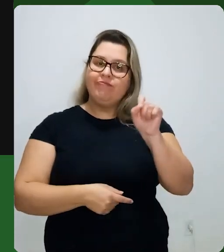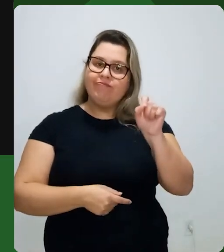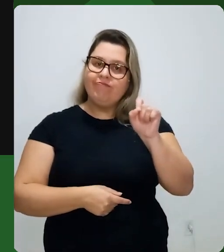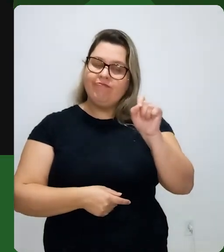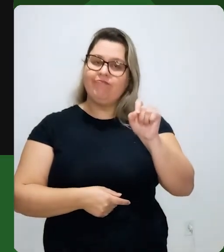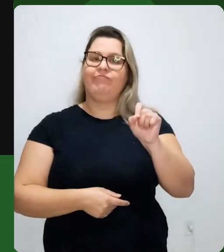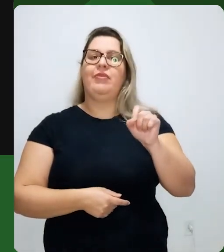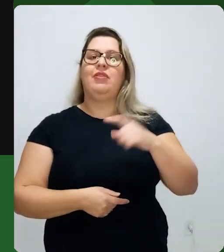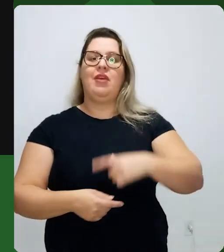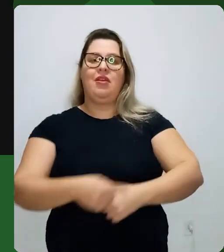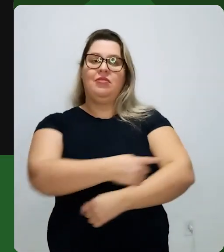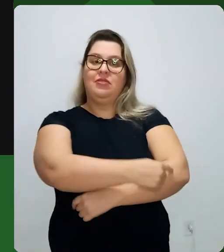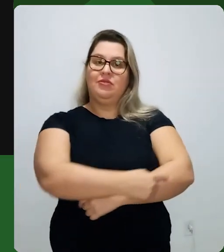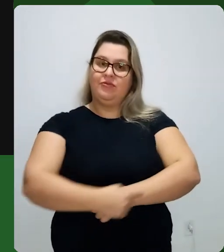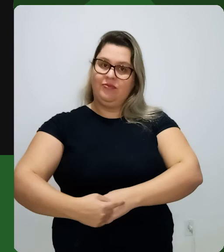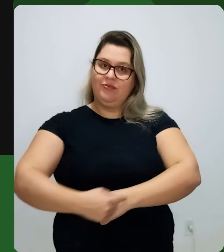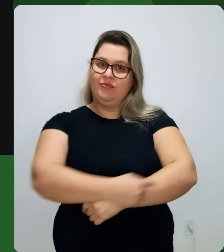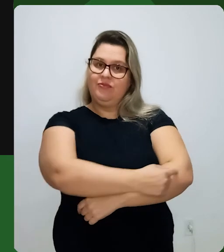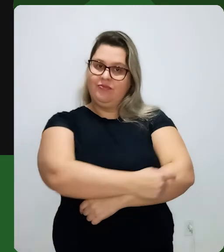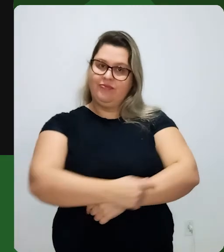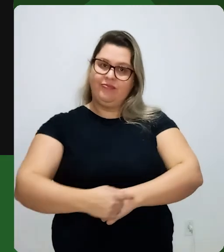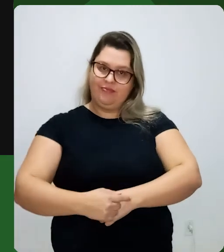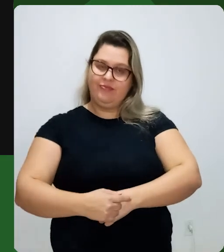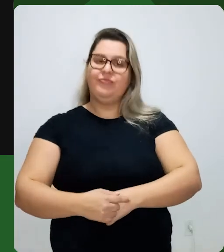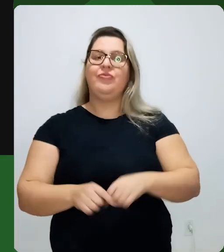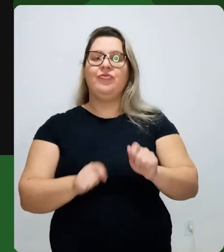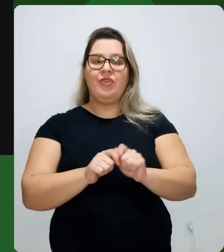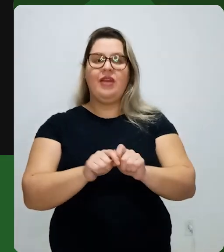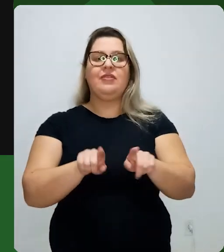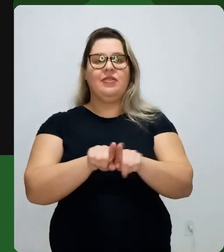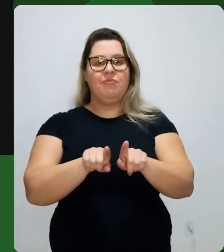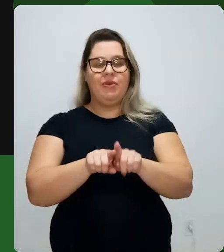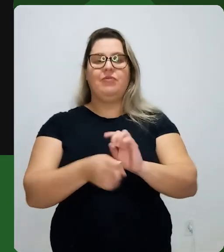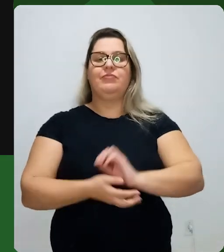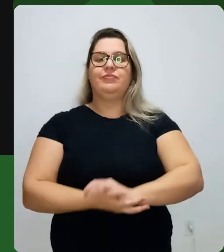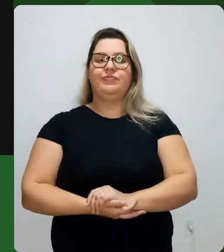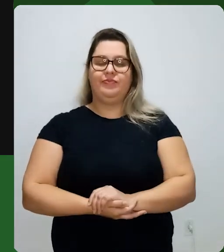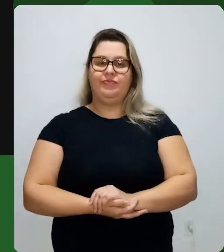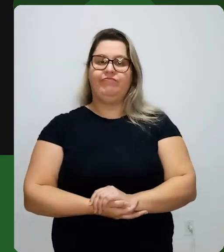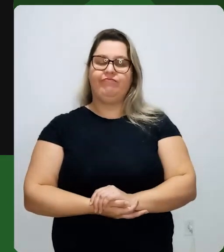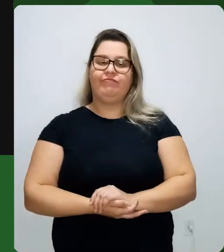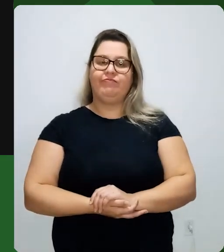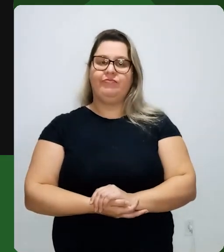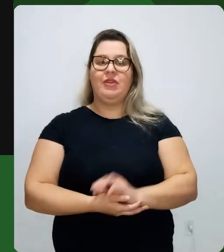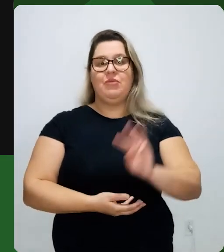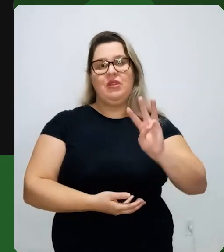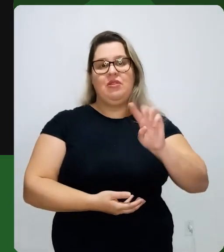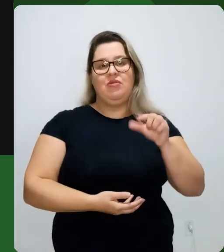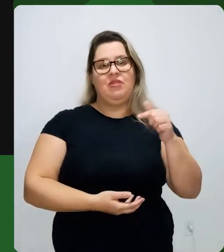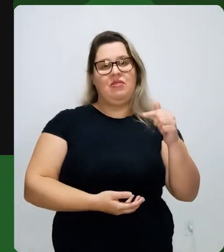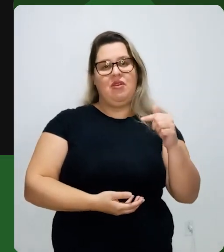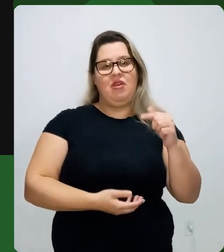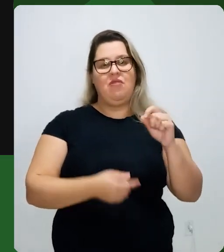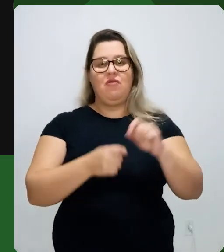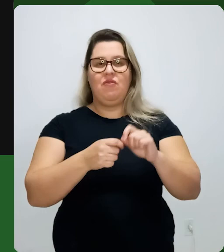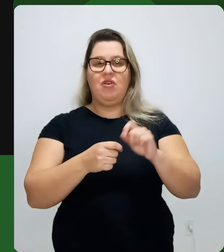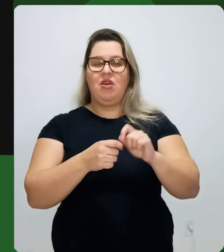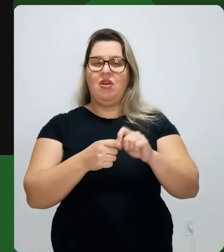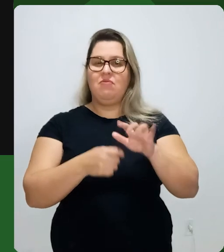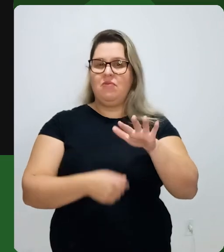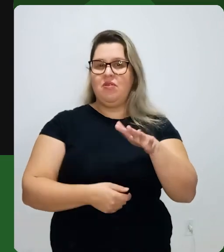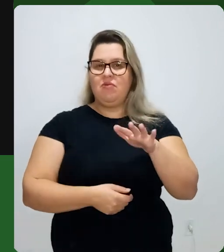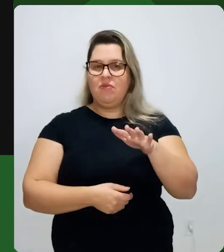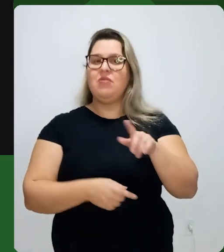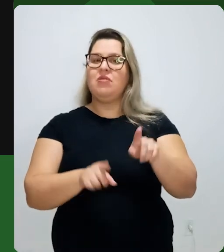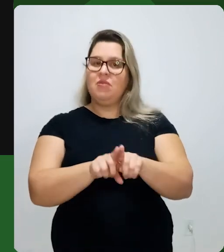antebraço. A menos que a gente ache que tá muito longo, então, dá pra encurtar um pouquinho. Então, 3,7, eu vou fazer aqui mais ou menos o 3